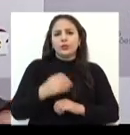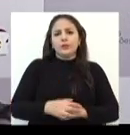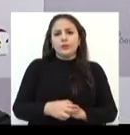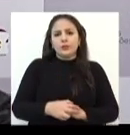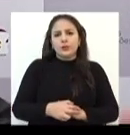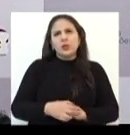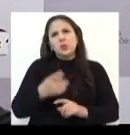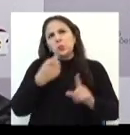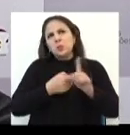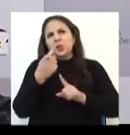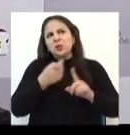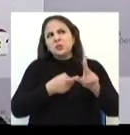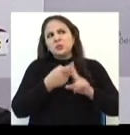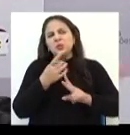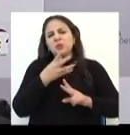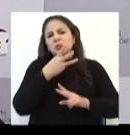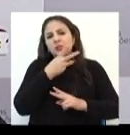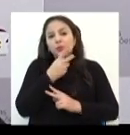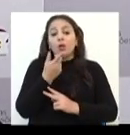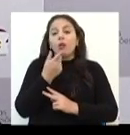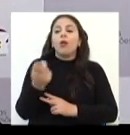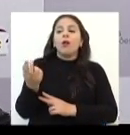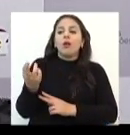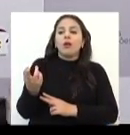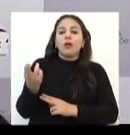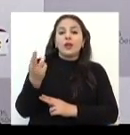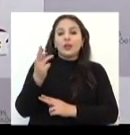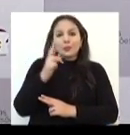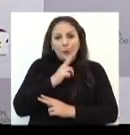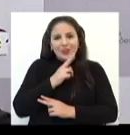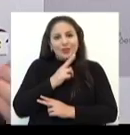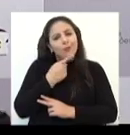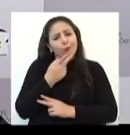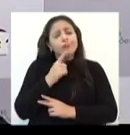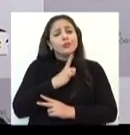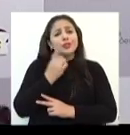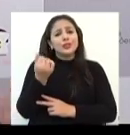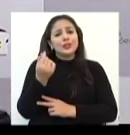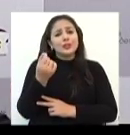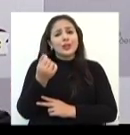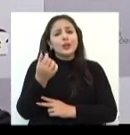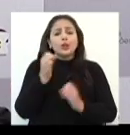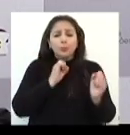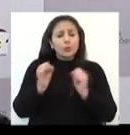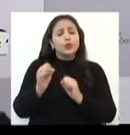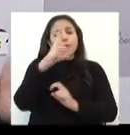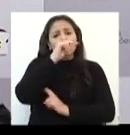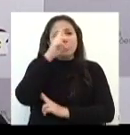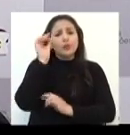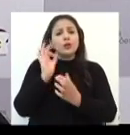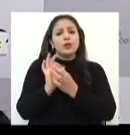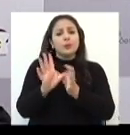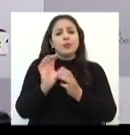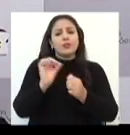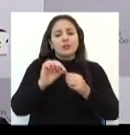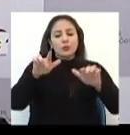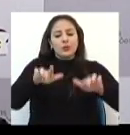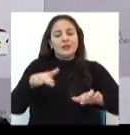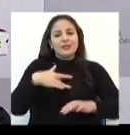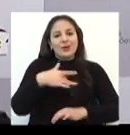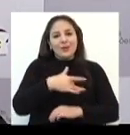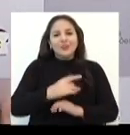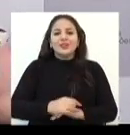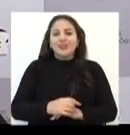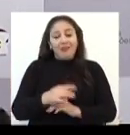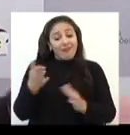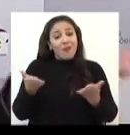deu, passou-se um mês, dois meses, mas ele retornou e disse que tinha verba e tinha contrapartida da prefeitura para fazer a unidade para a